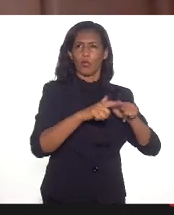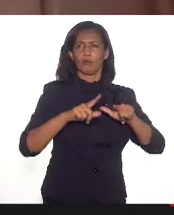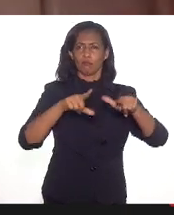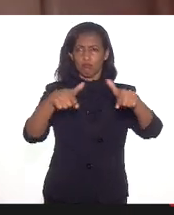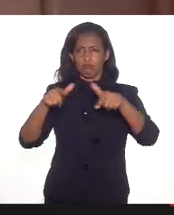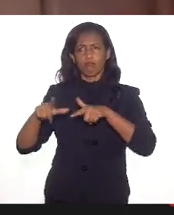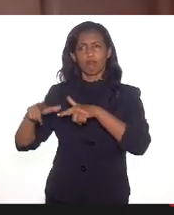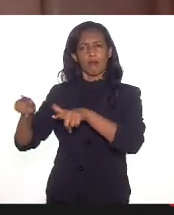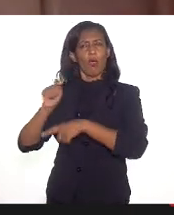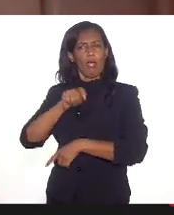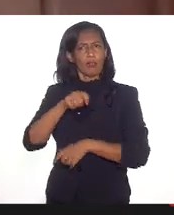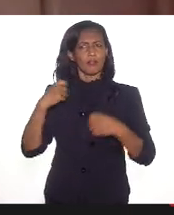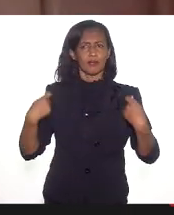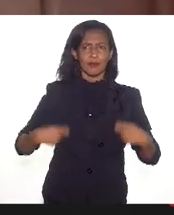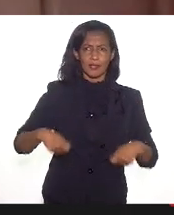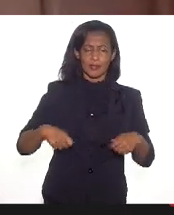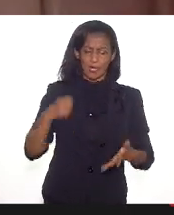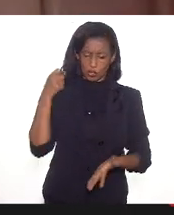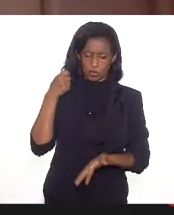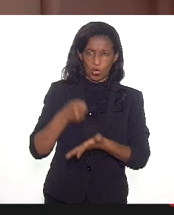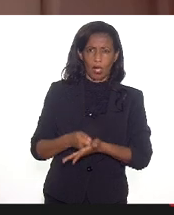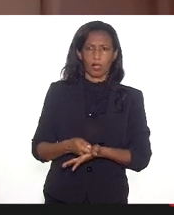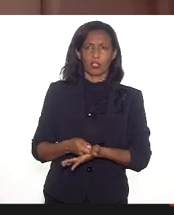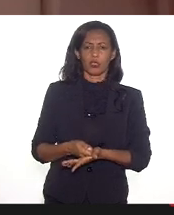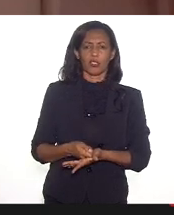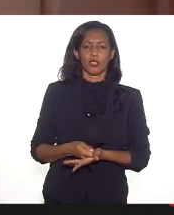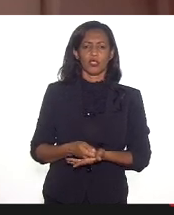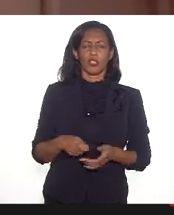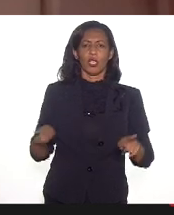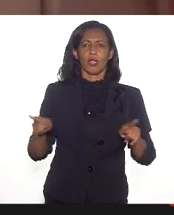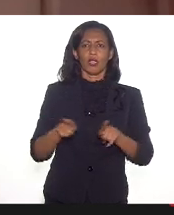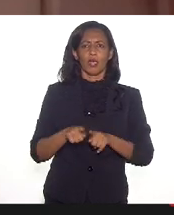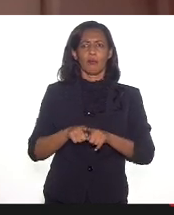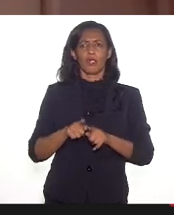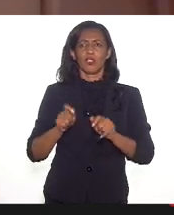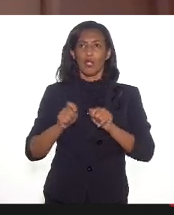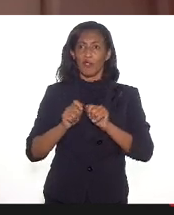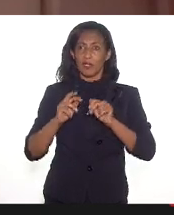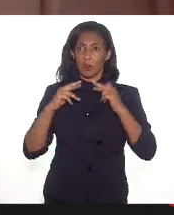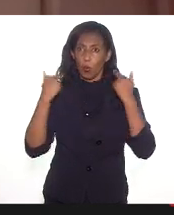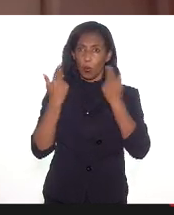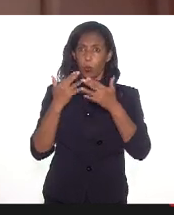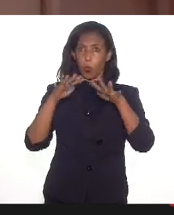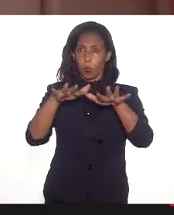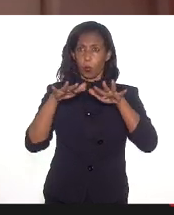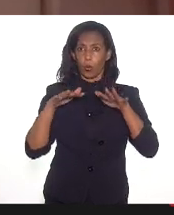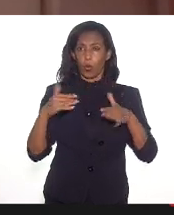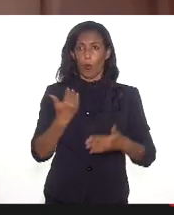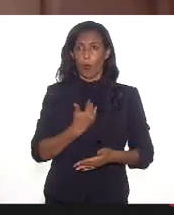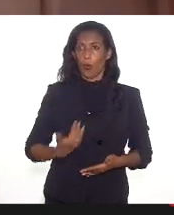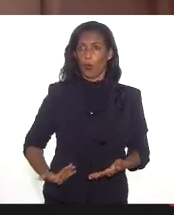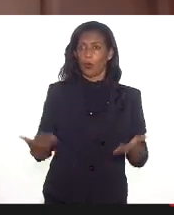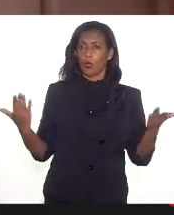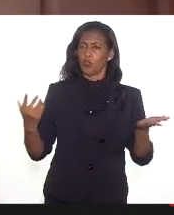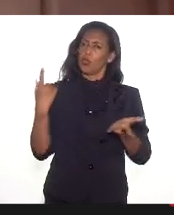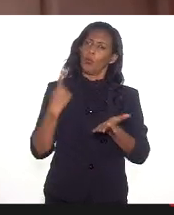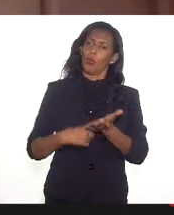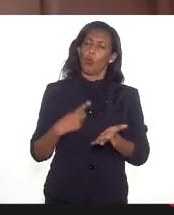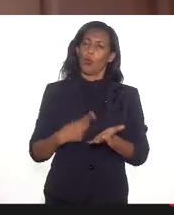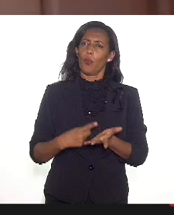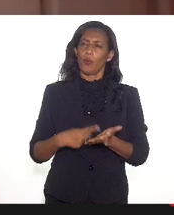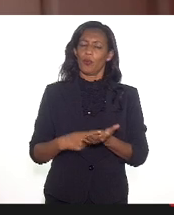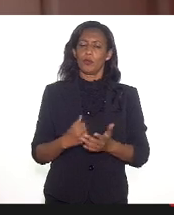essa necessidade de garantir, de estar também fazendo essa audiência, não é só um compromisso